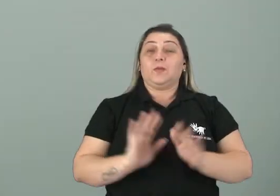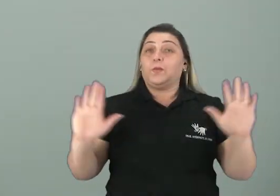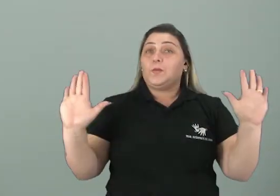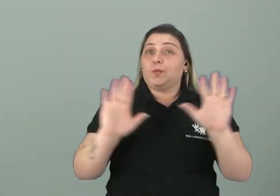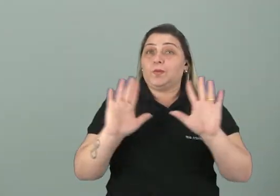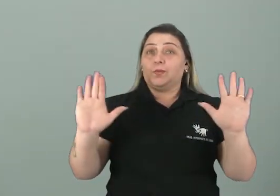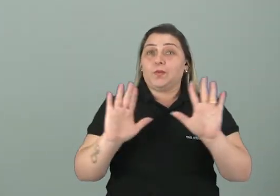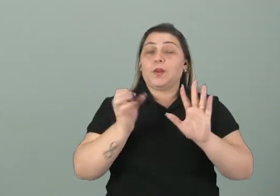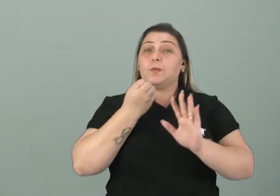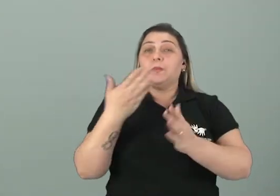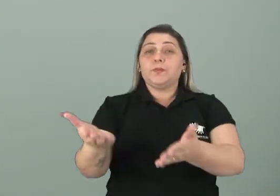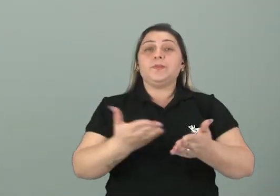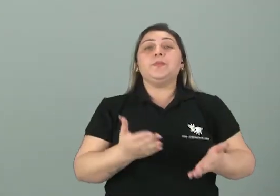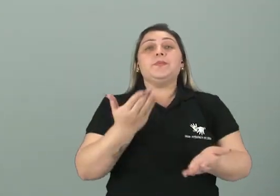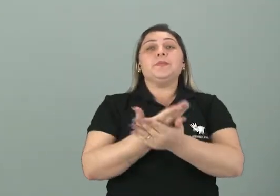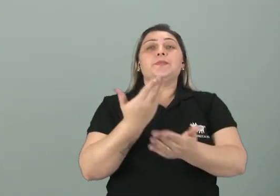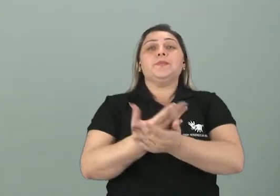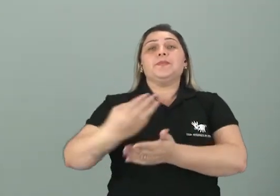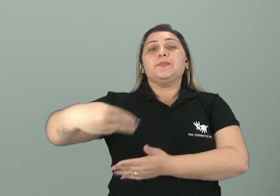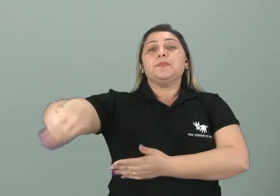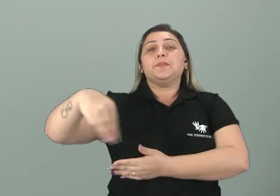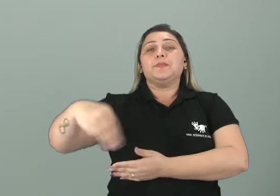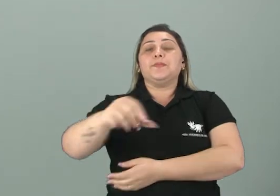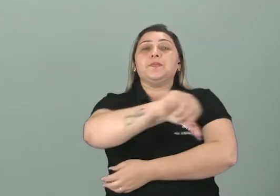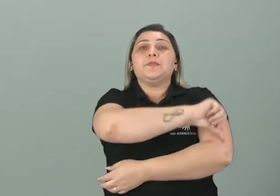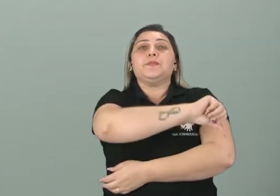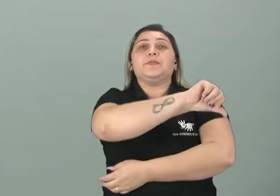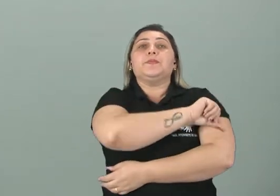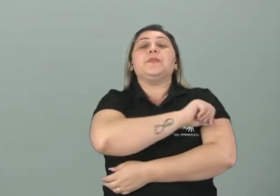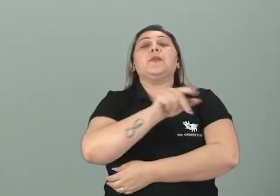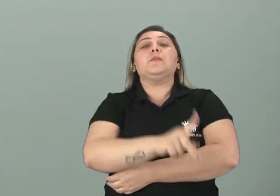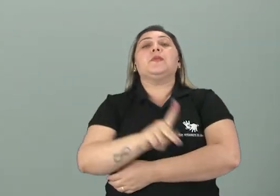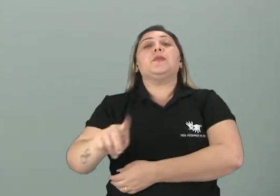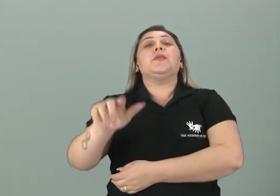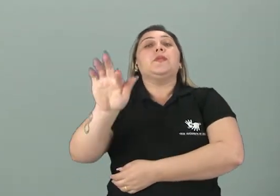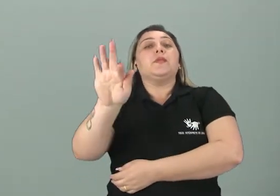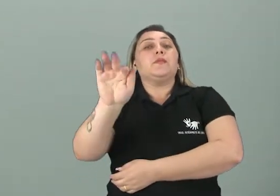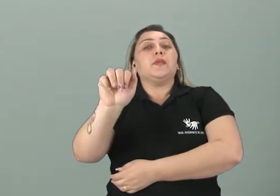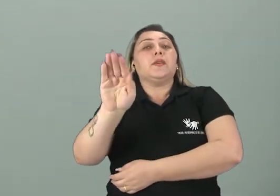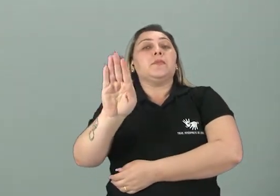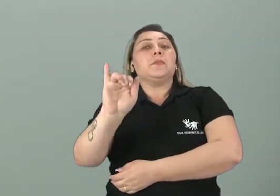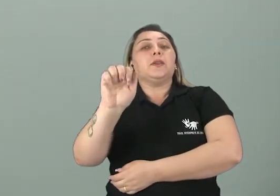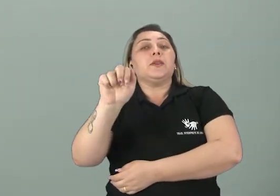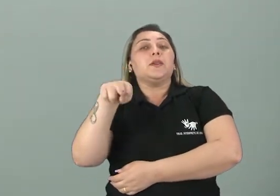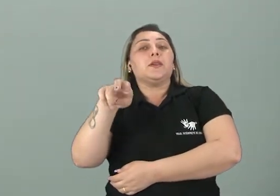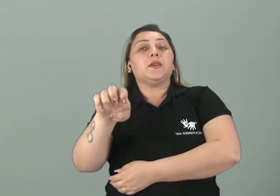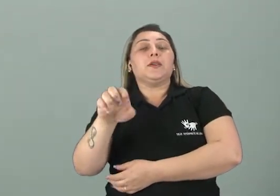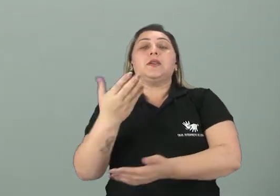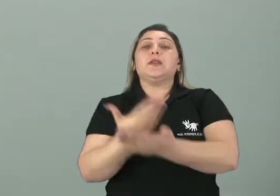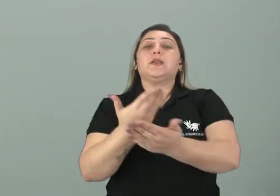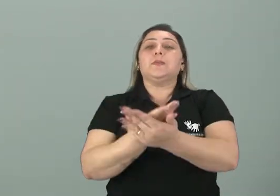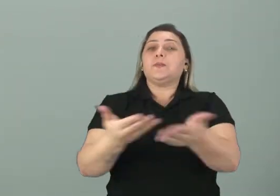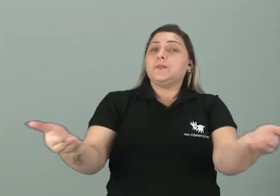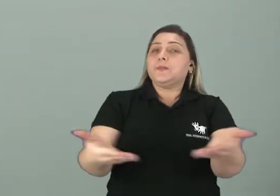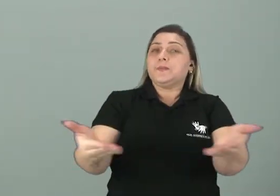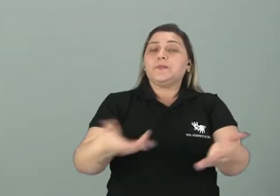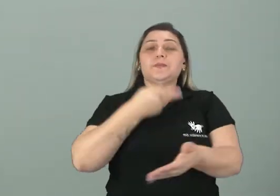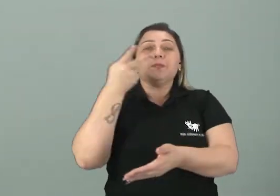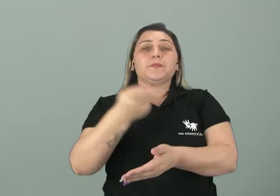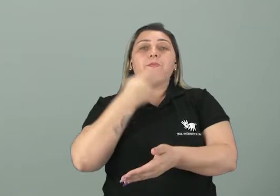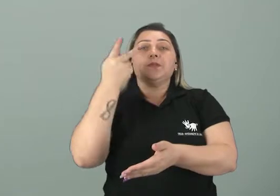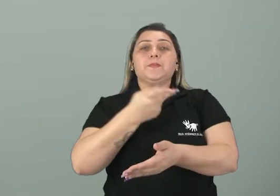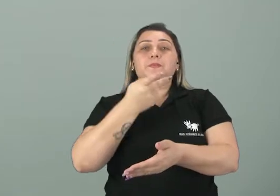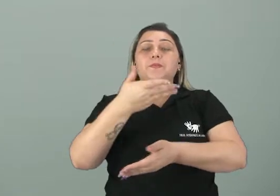Olá, sejam bem-vindos a mais uma aula de matemática do 9º ano. Eu sou a professora Fabiane Farias e na nossa aula de hoje nós vamos falar